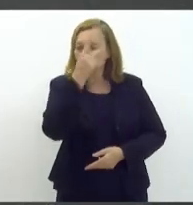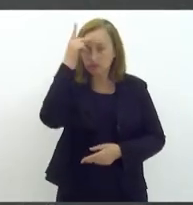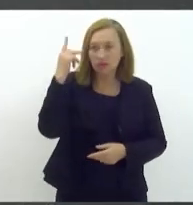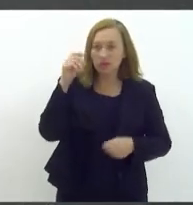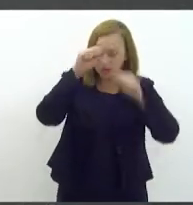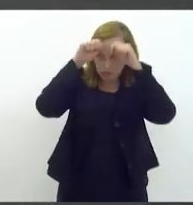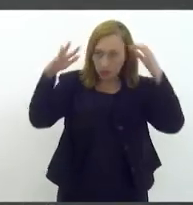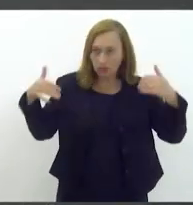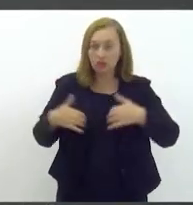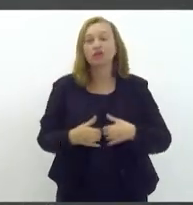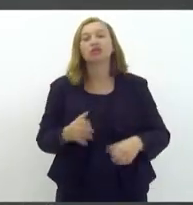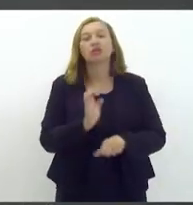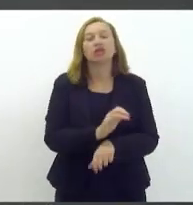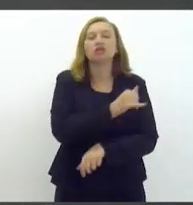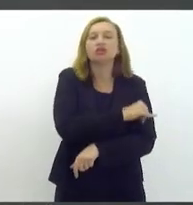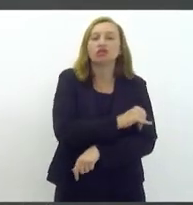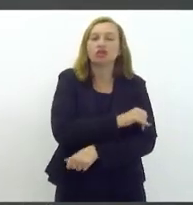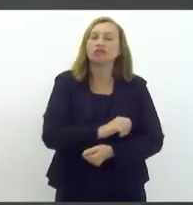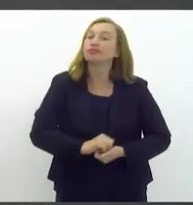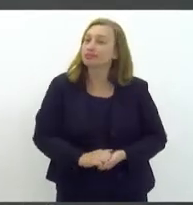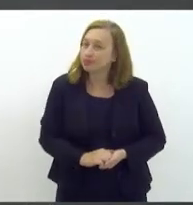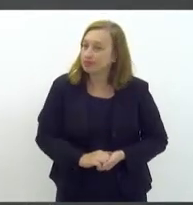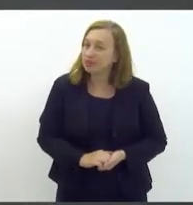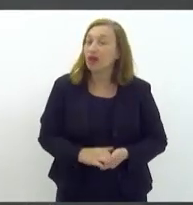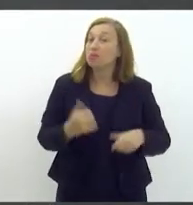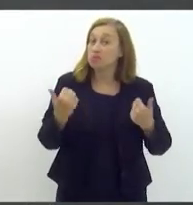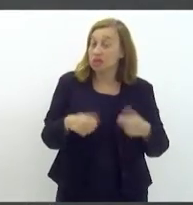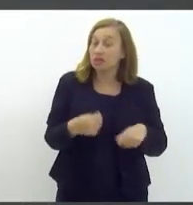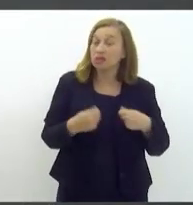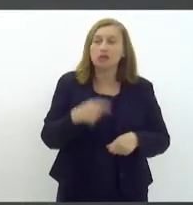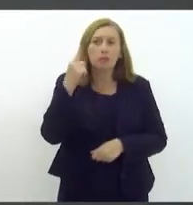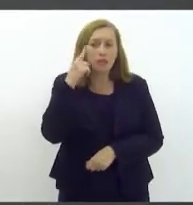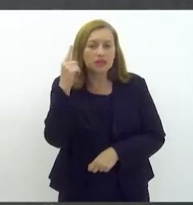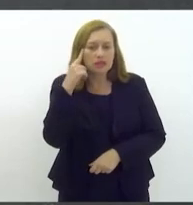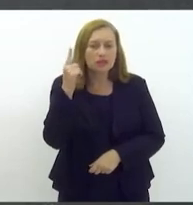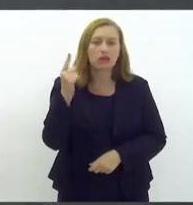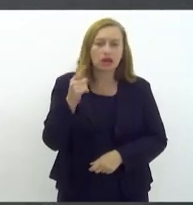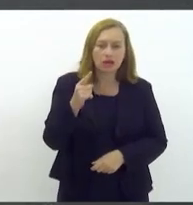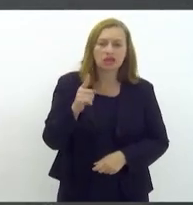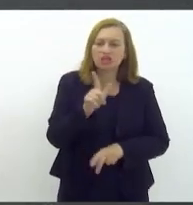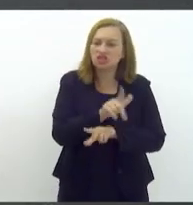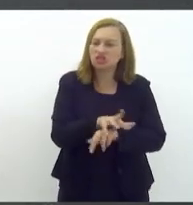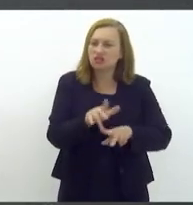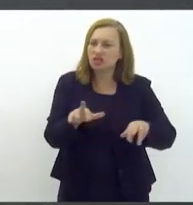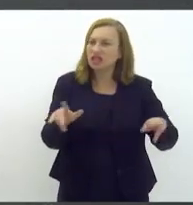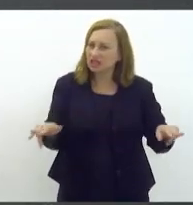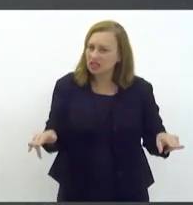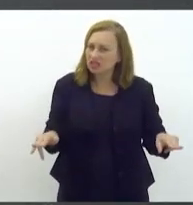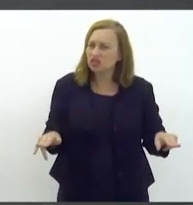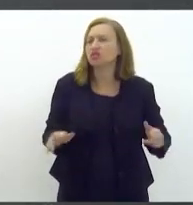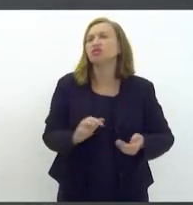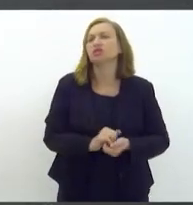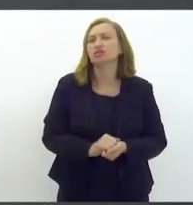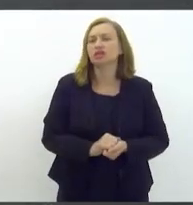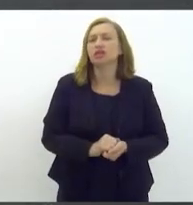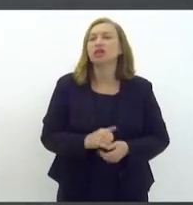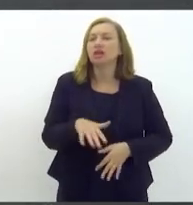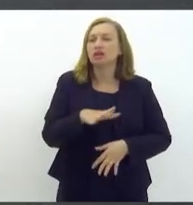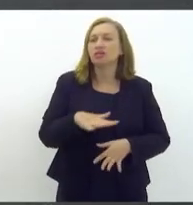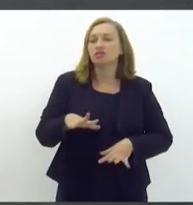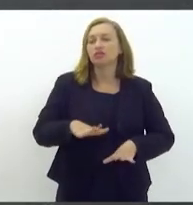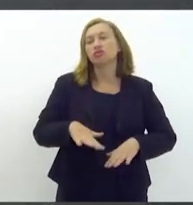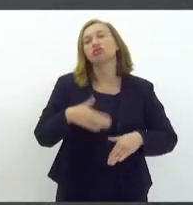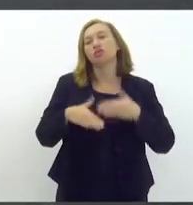transtorno de espectro autista no estado do Rio de Janeiro. A gente precisa pensar as diferentes dimensões do desenvolvimento